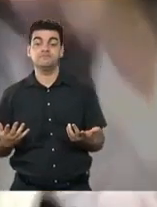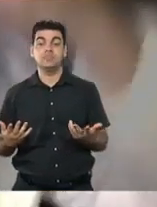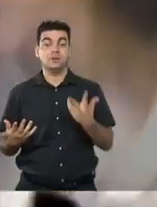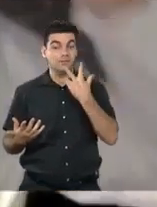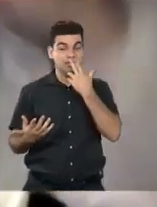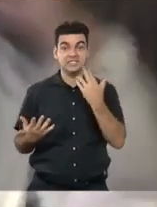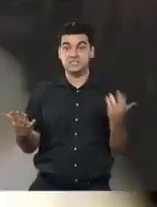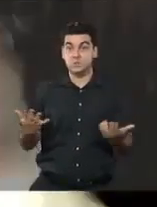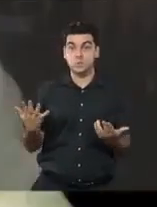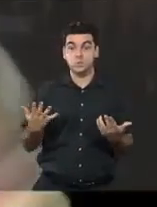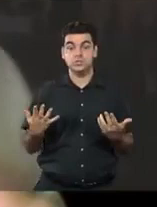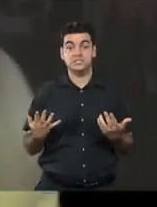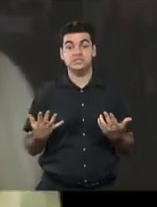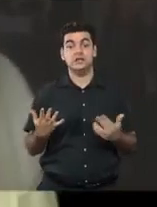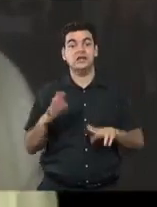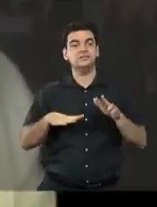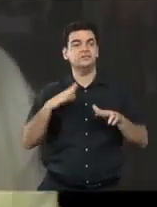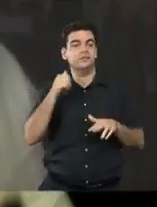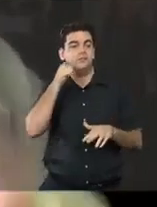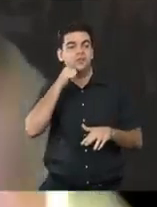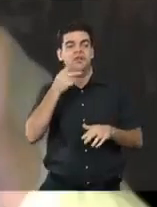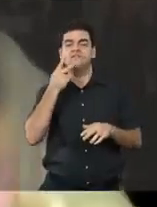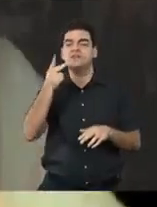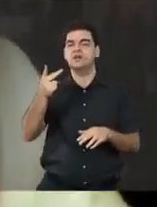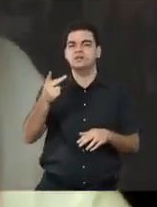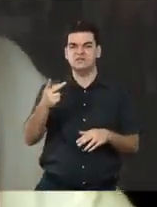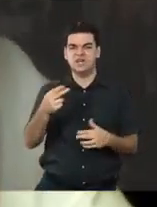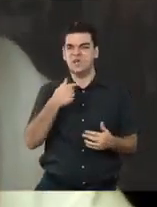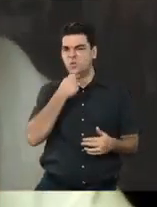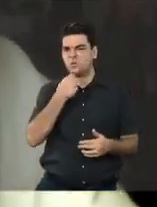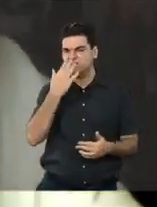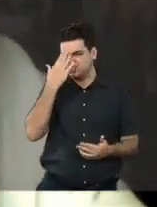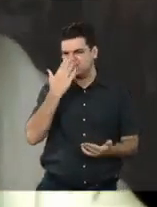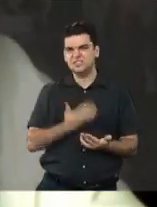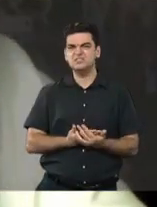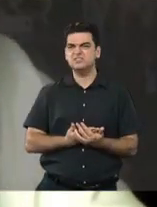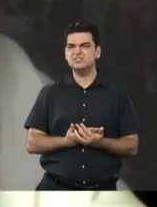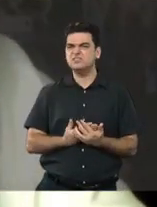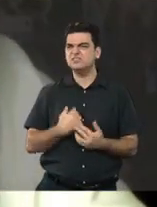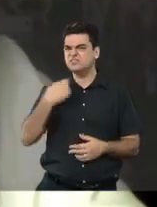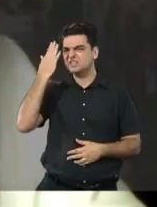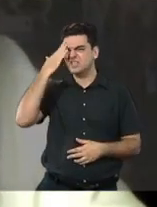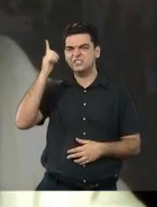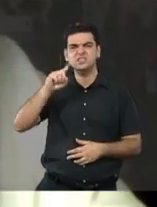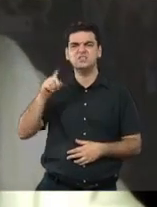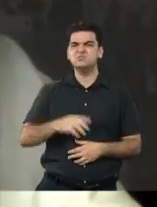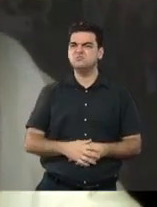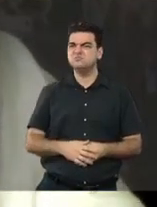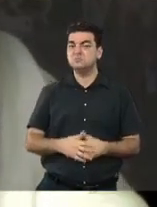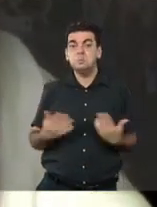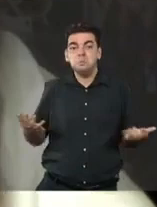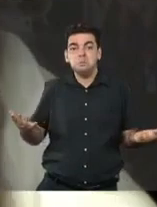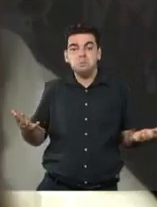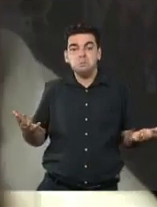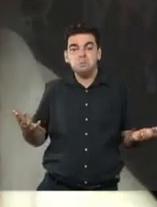tabuleiro masculino não entende. O que é, na tua visão, para a gente terminar essa roda de conversa,